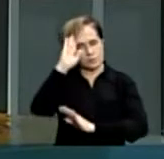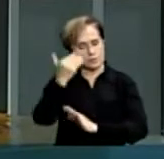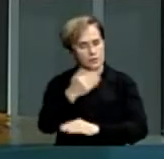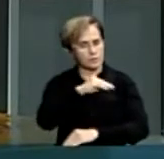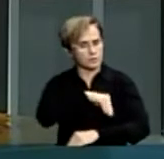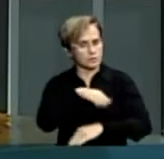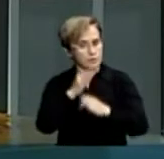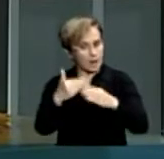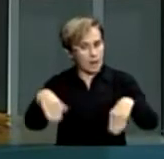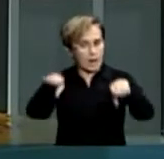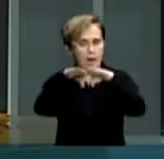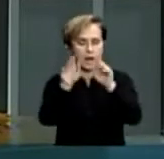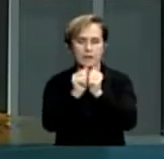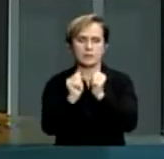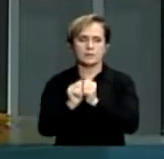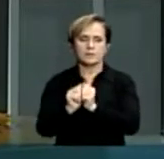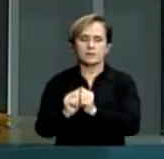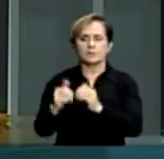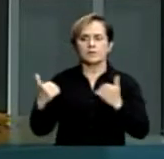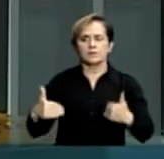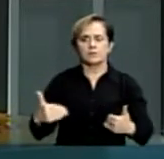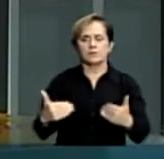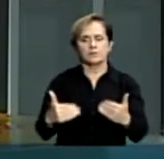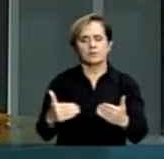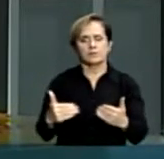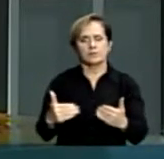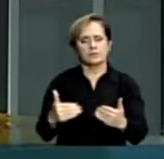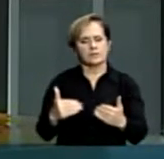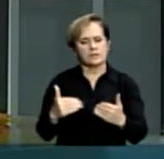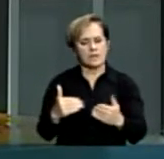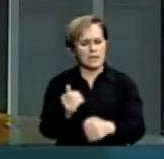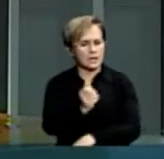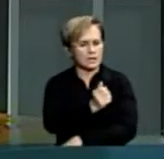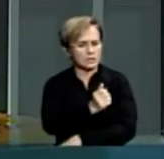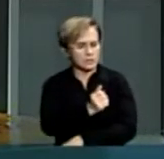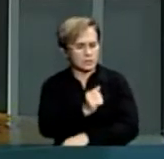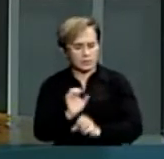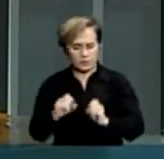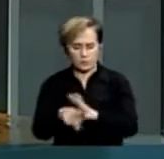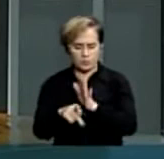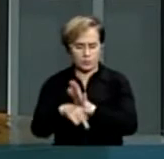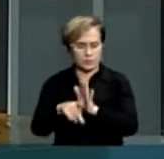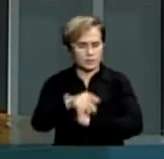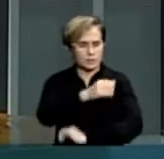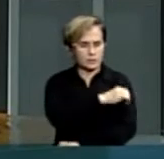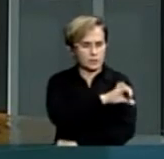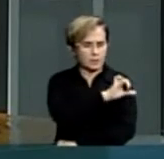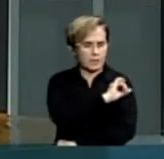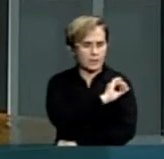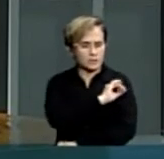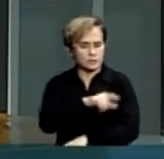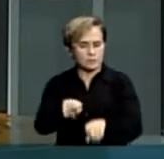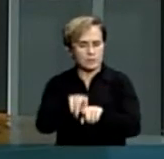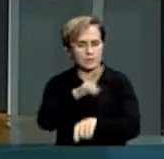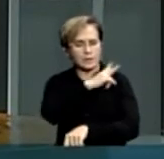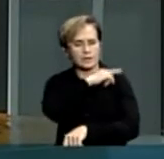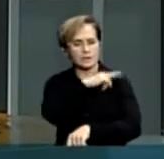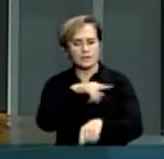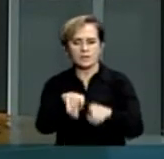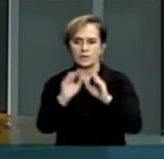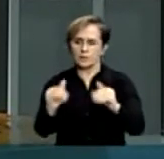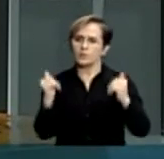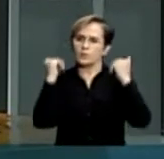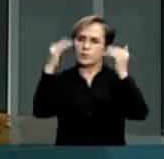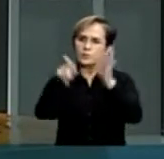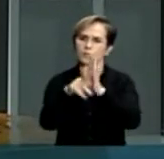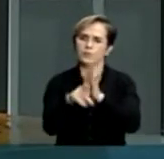INCRA, desde o ensino médio como o ensino superior. Então é isso que eu espero. Acredito que todas as entidades que trabalham